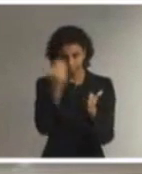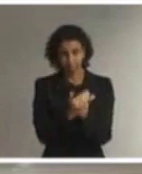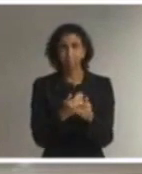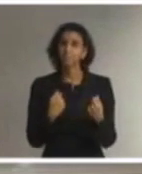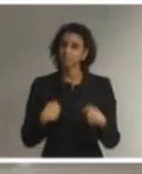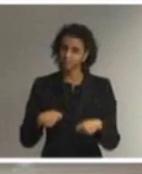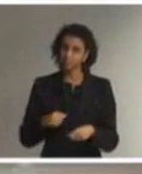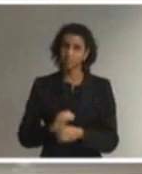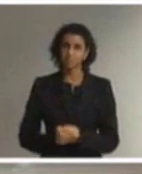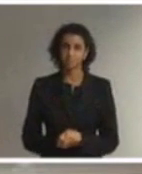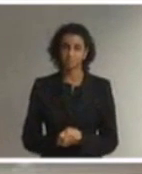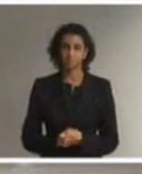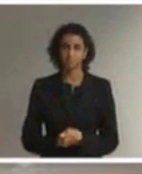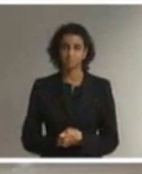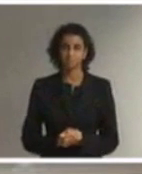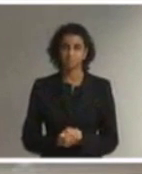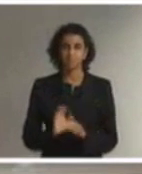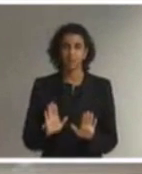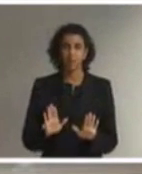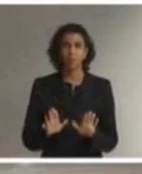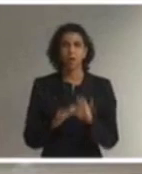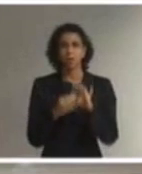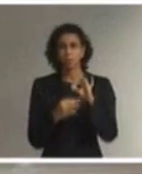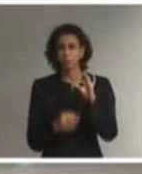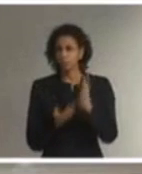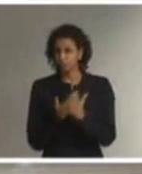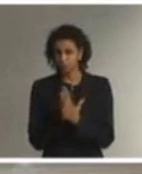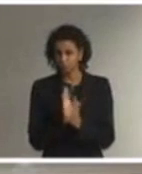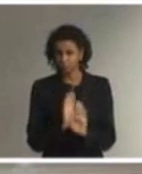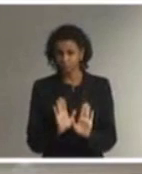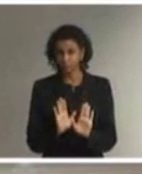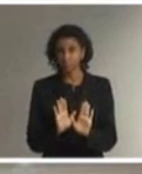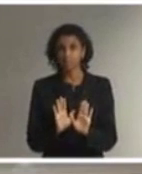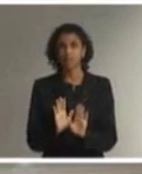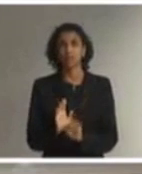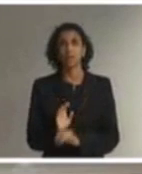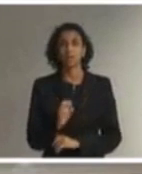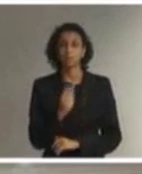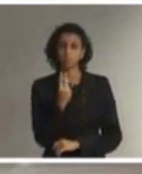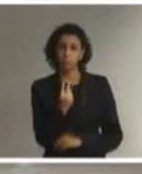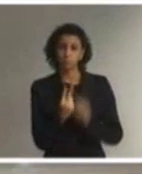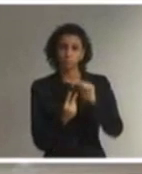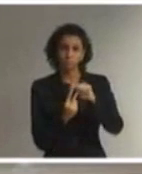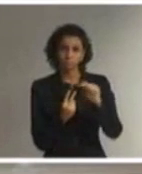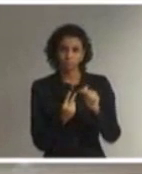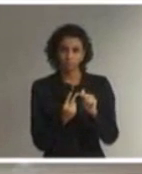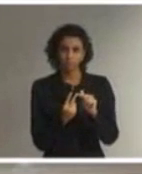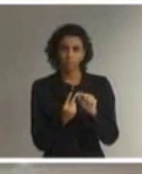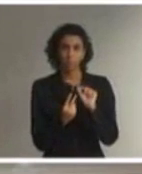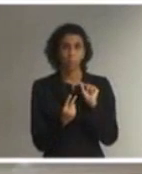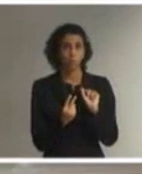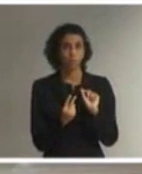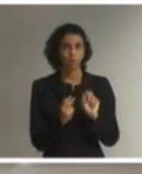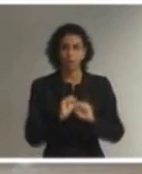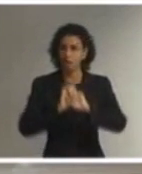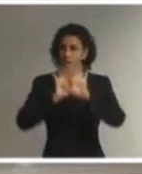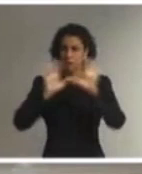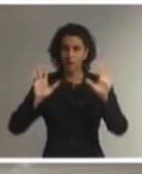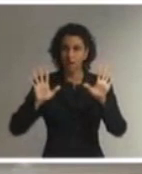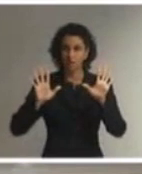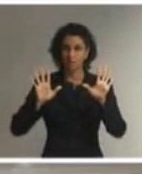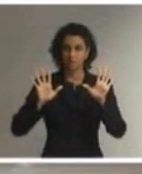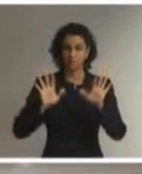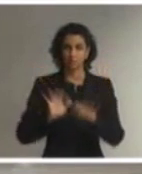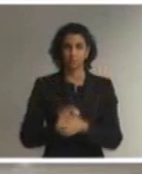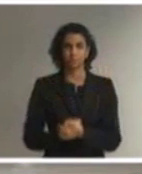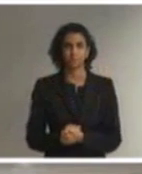Então, para que não fique enfadonho, eu vou aqui fazer duas observações que são muito claras para todos